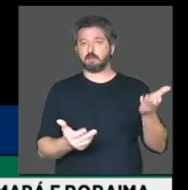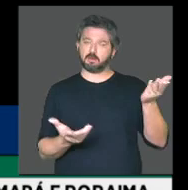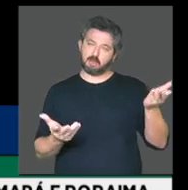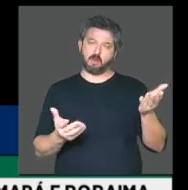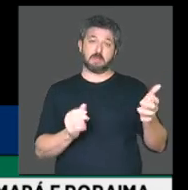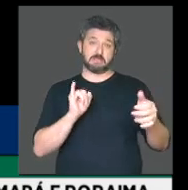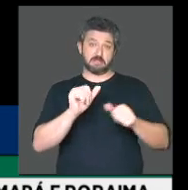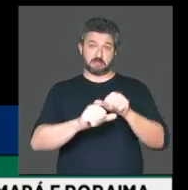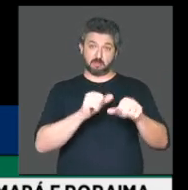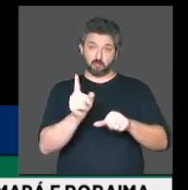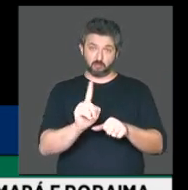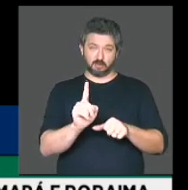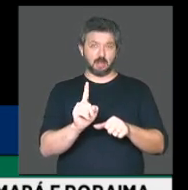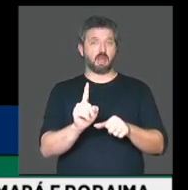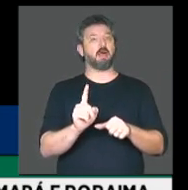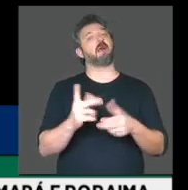sem essas mudanças, o voto será contrário.